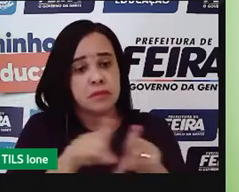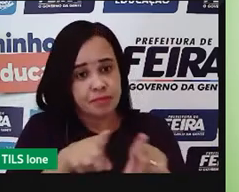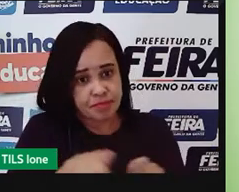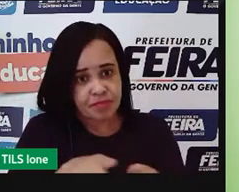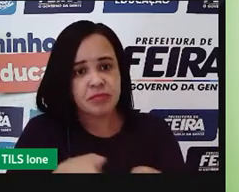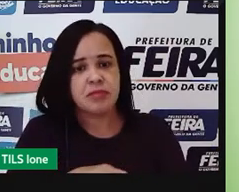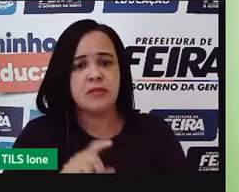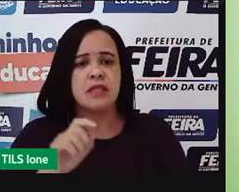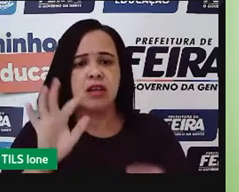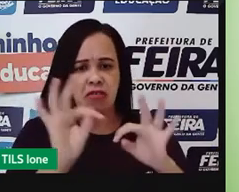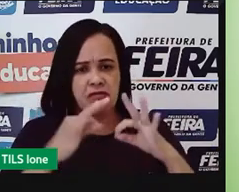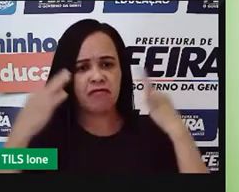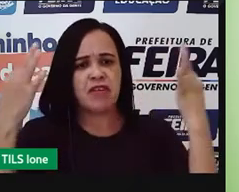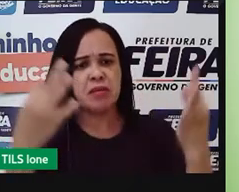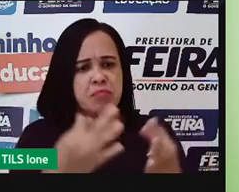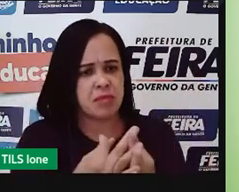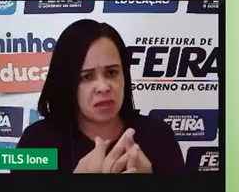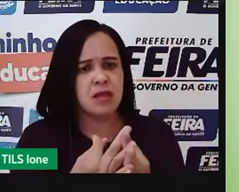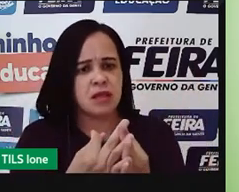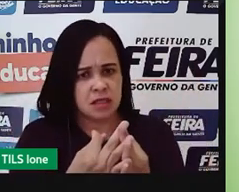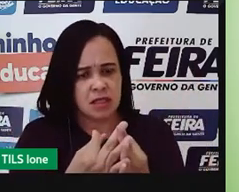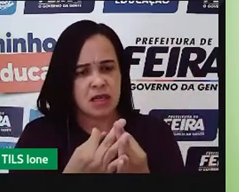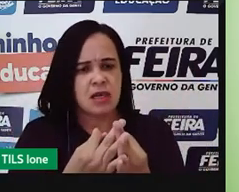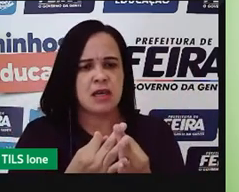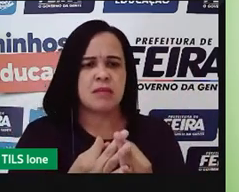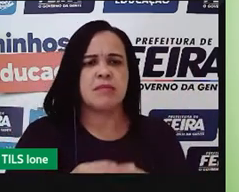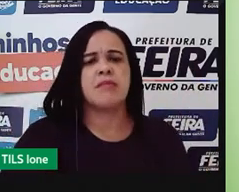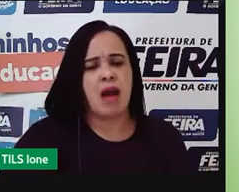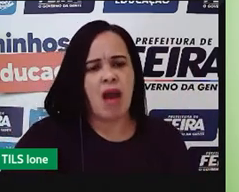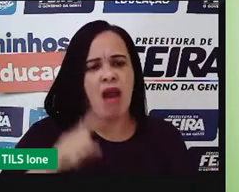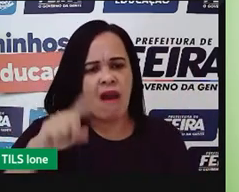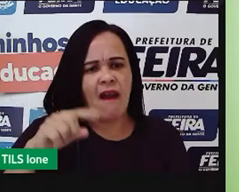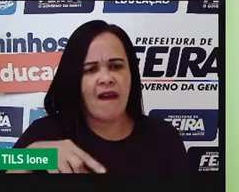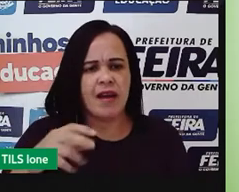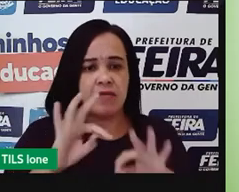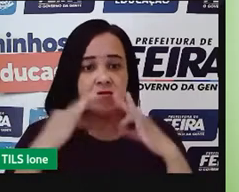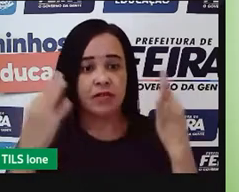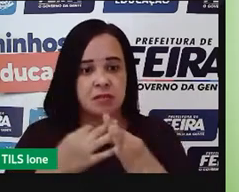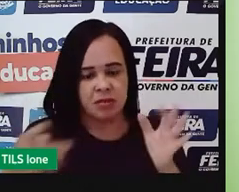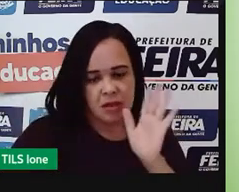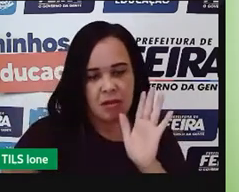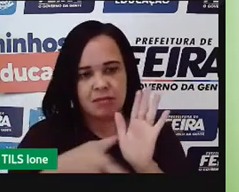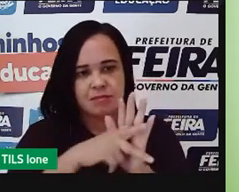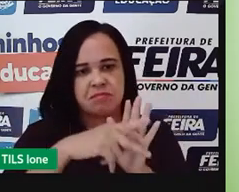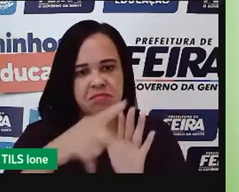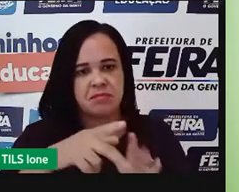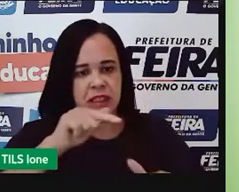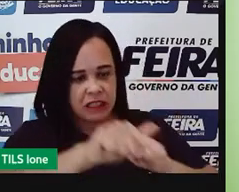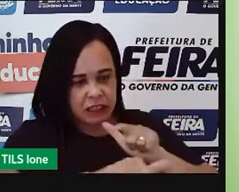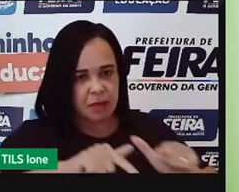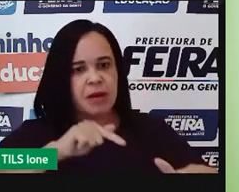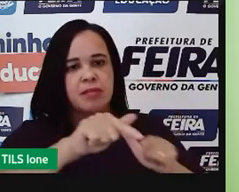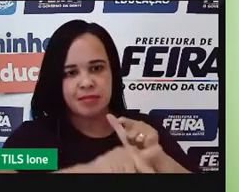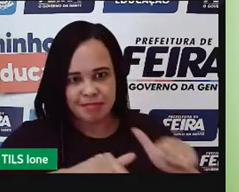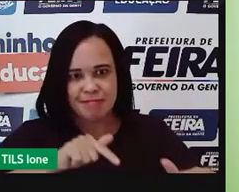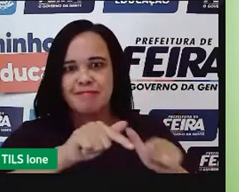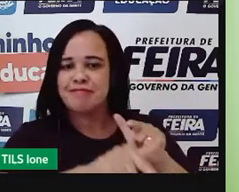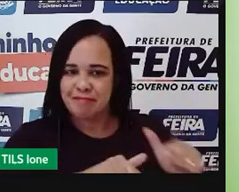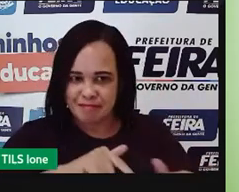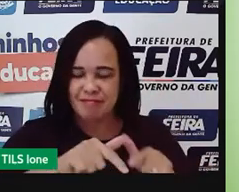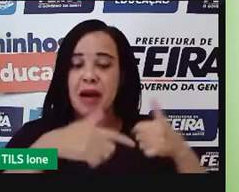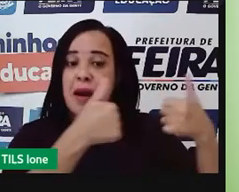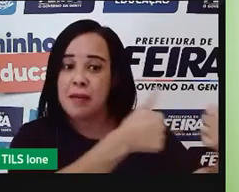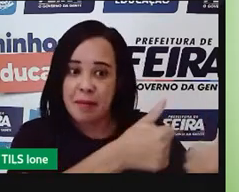produzem muito, assim, de forma bastante tradicional. E eles são maioria, quando a gente fala da agricultura